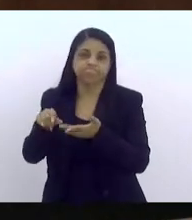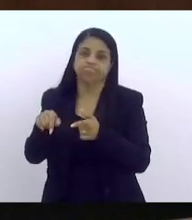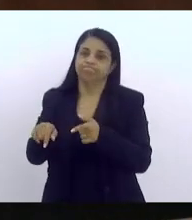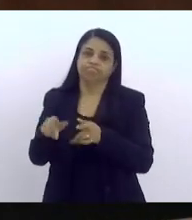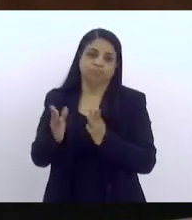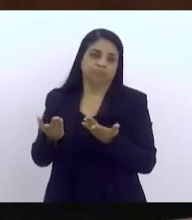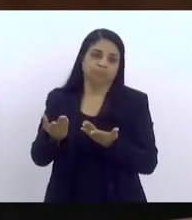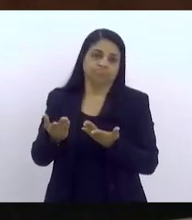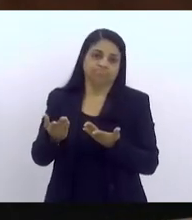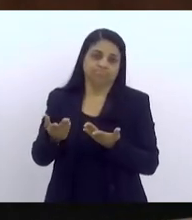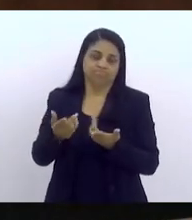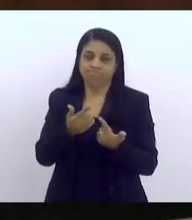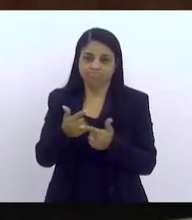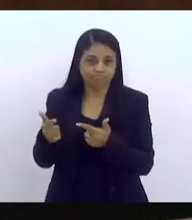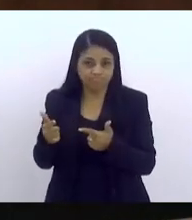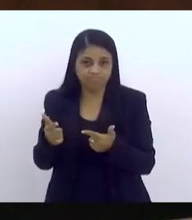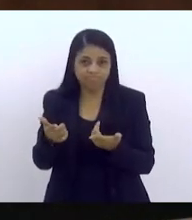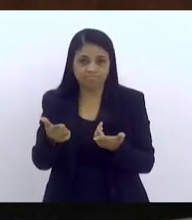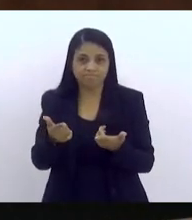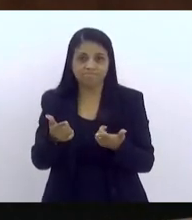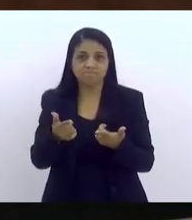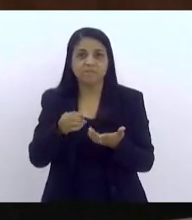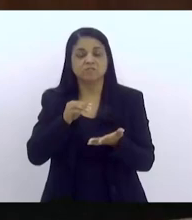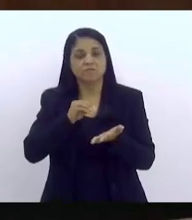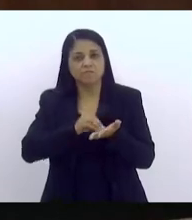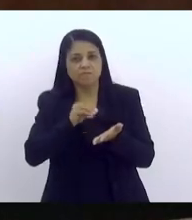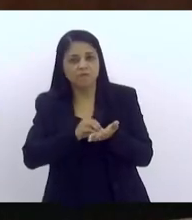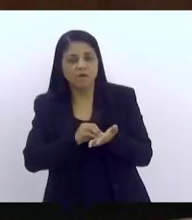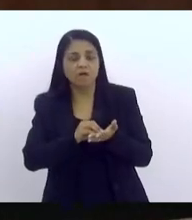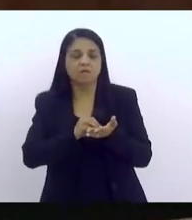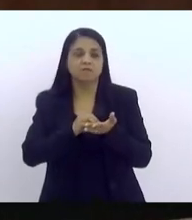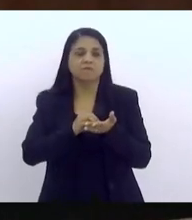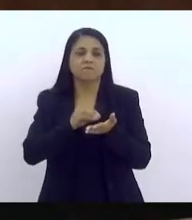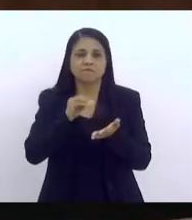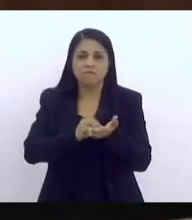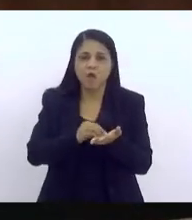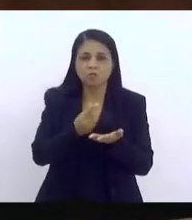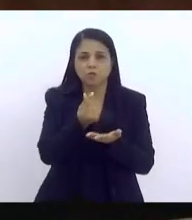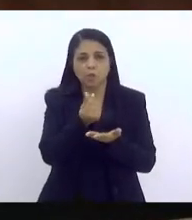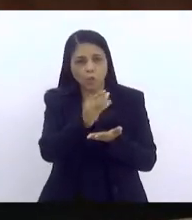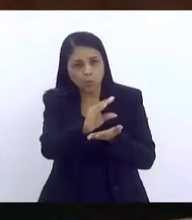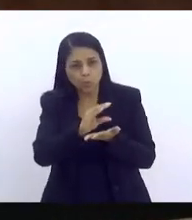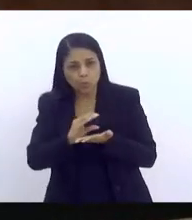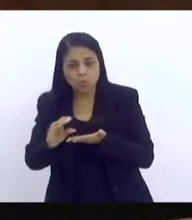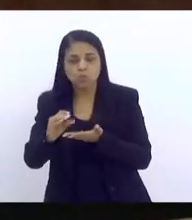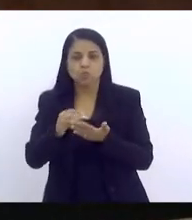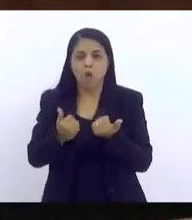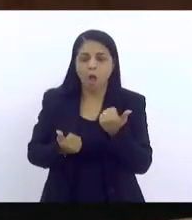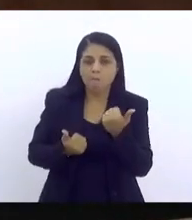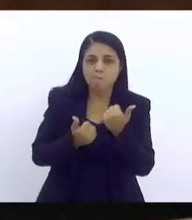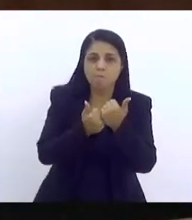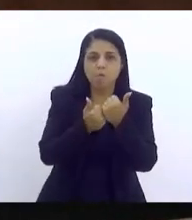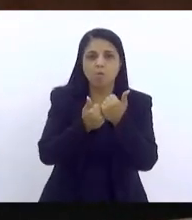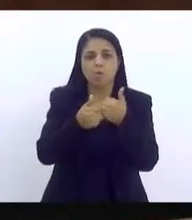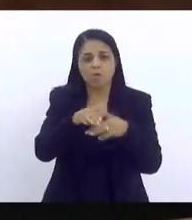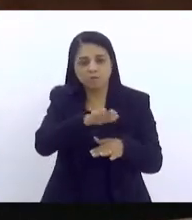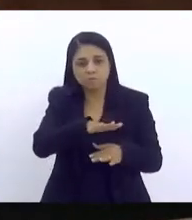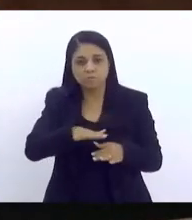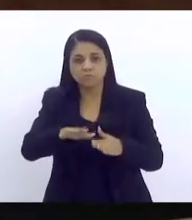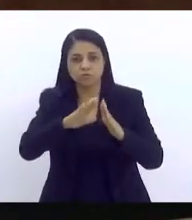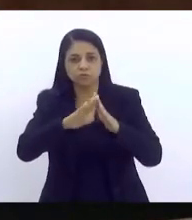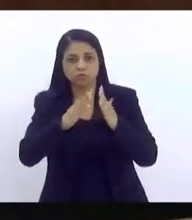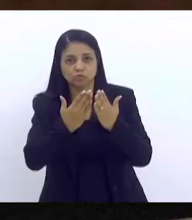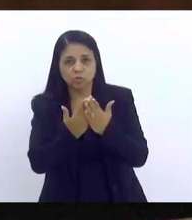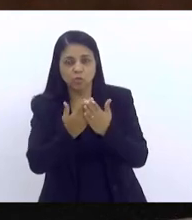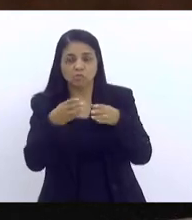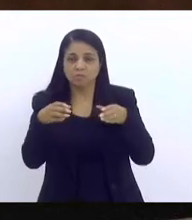chegar. Então, gente, às vezes, fala muito da falta do recurso, da falta de apoio ao espaço da escola, das equipes